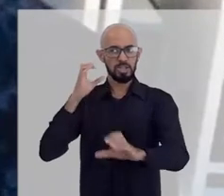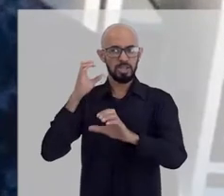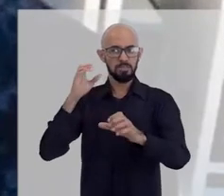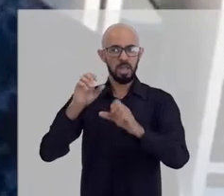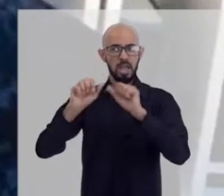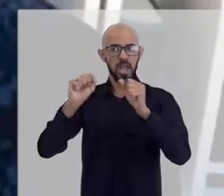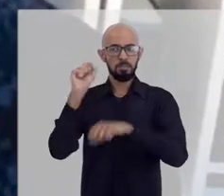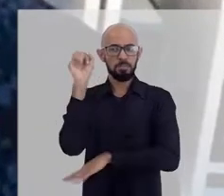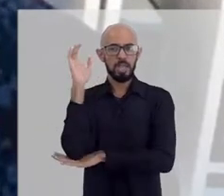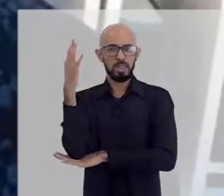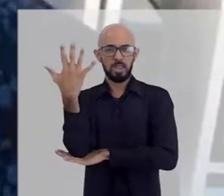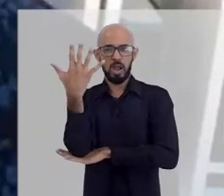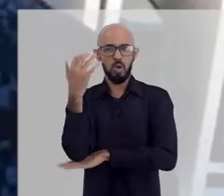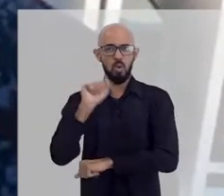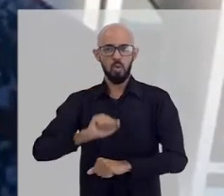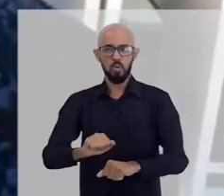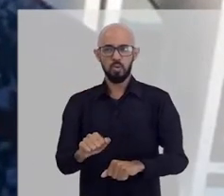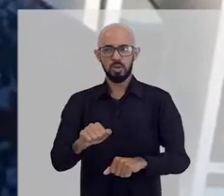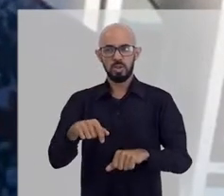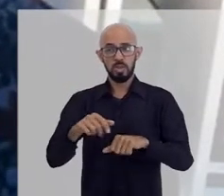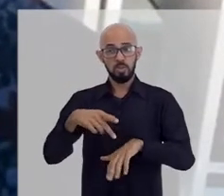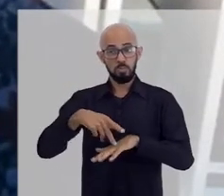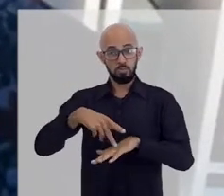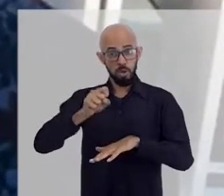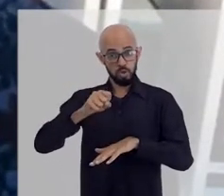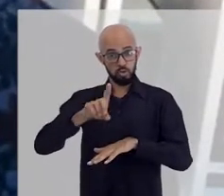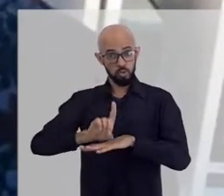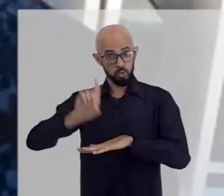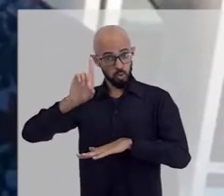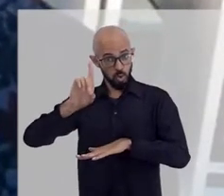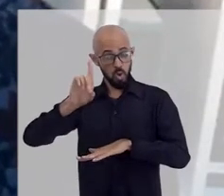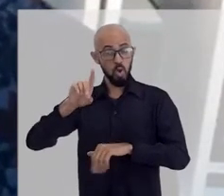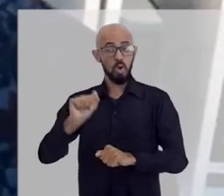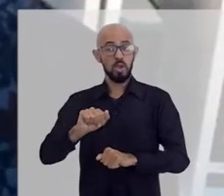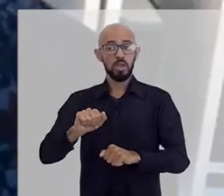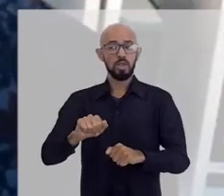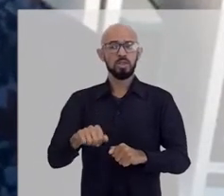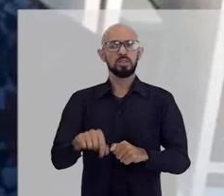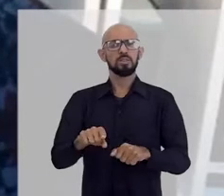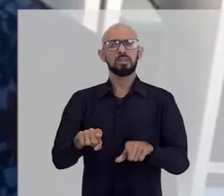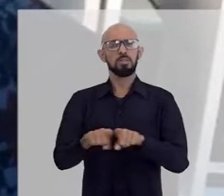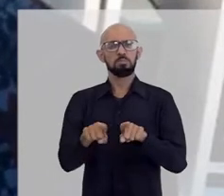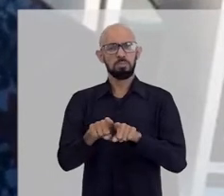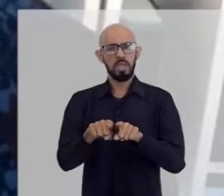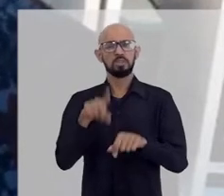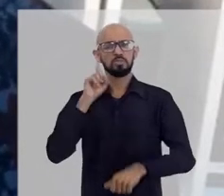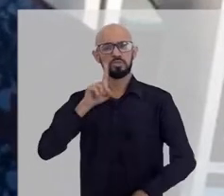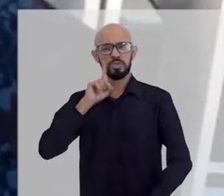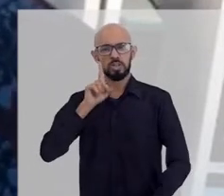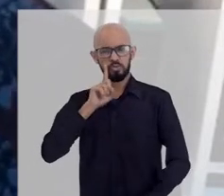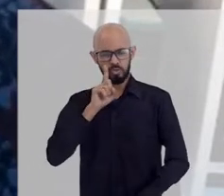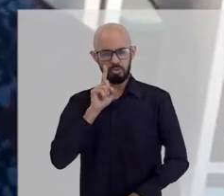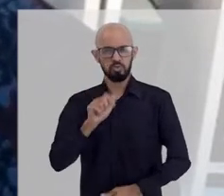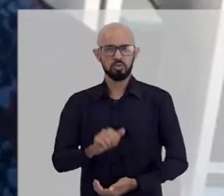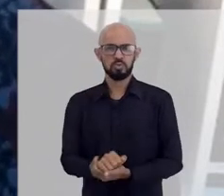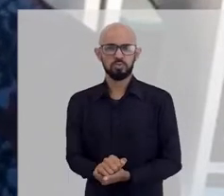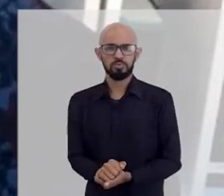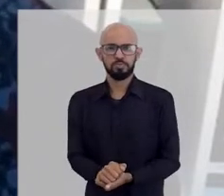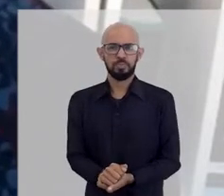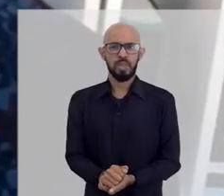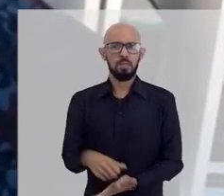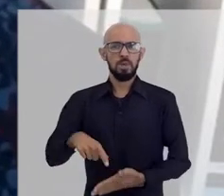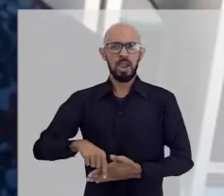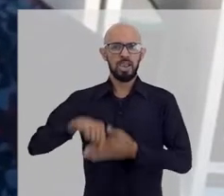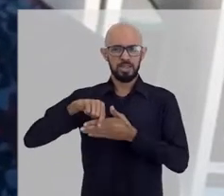Universidade Cornell e estágio pós-doutoral na Universidade Brown, ambas essas últimas nos Estados Unidos. Liderança